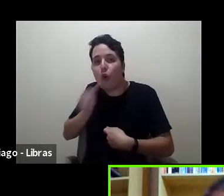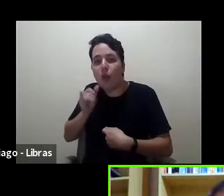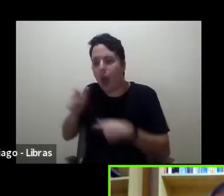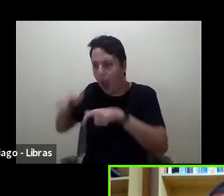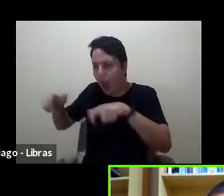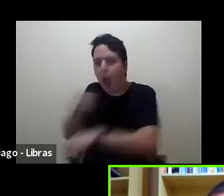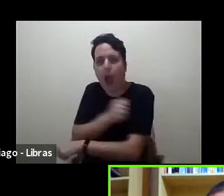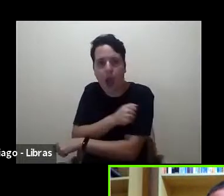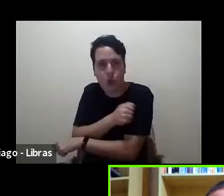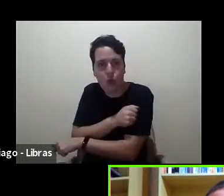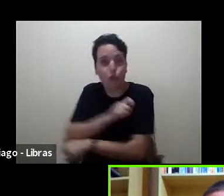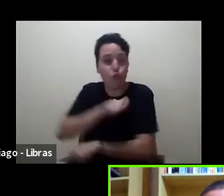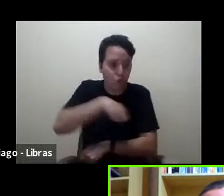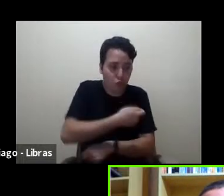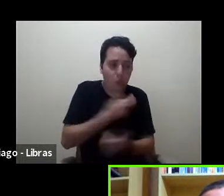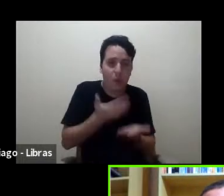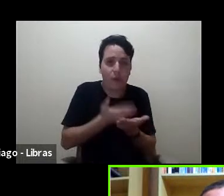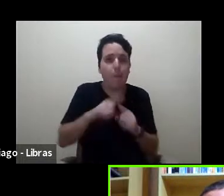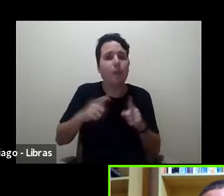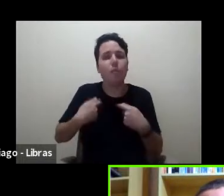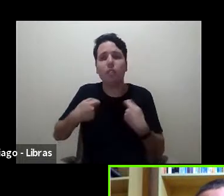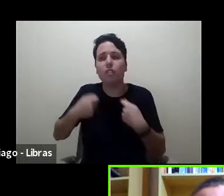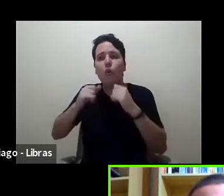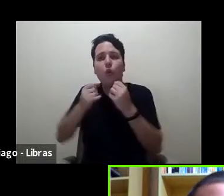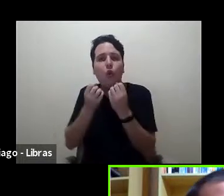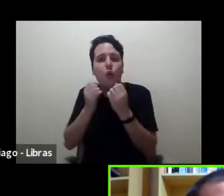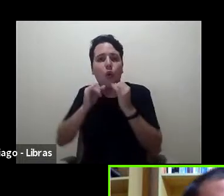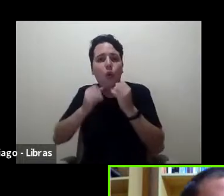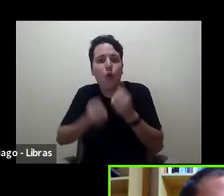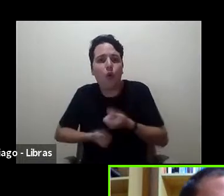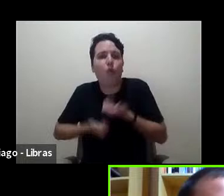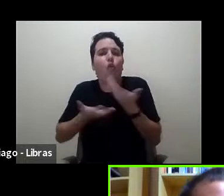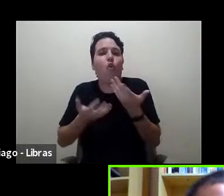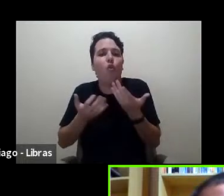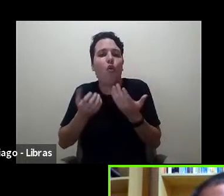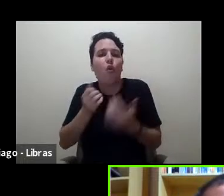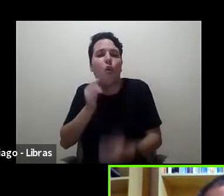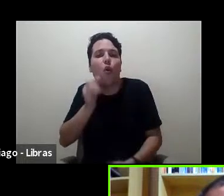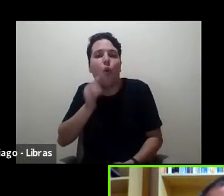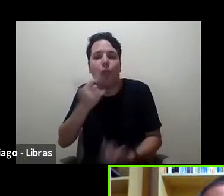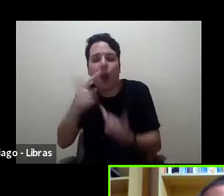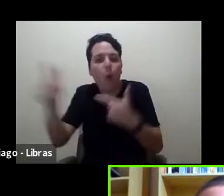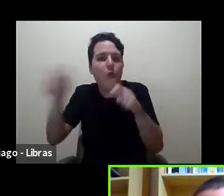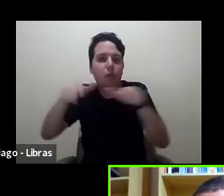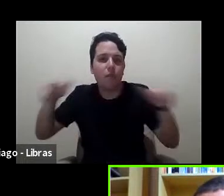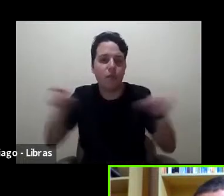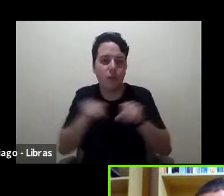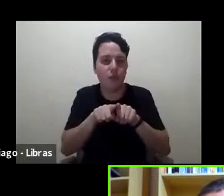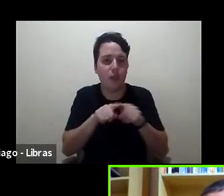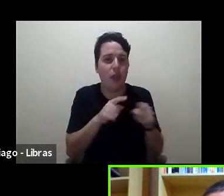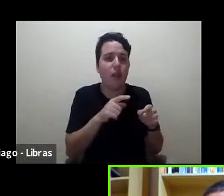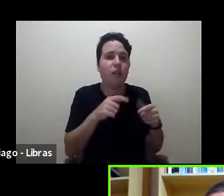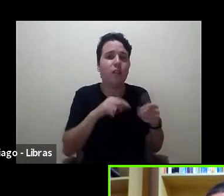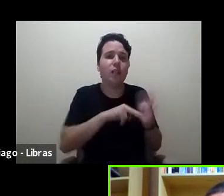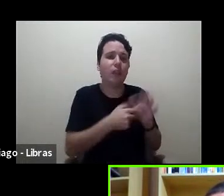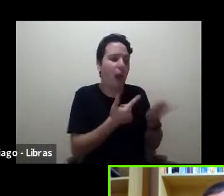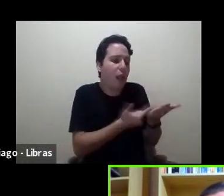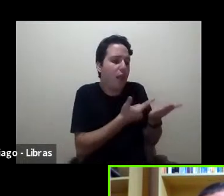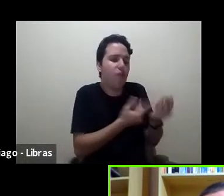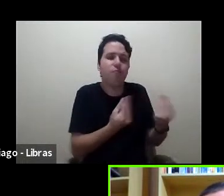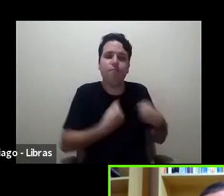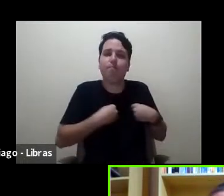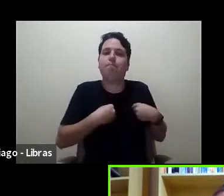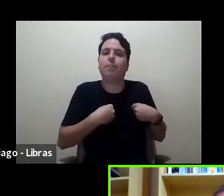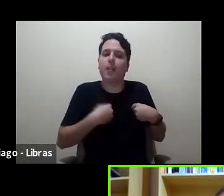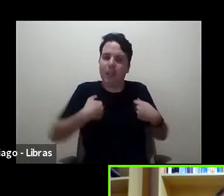para outras pessoas. Então, nesse sentido, eu acho que o livro é aquele que mais nos mobiliza. E quando pensamos